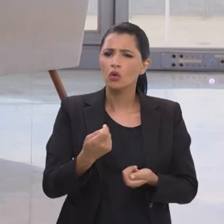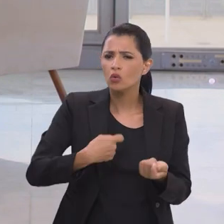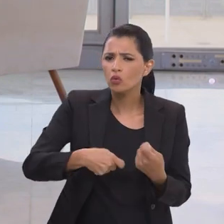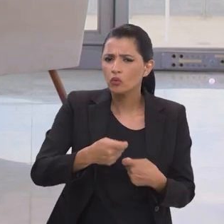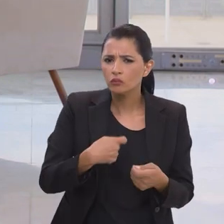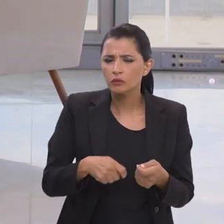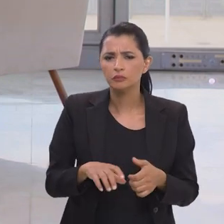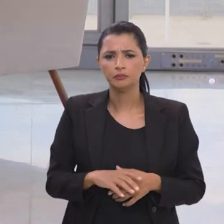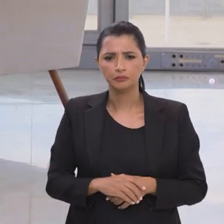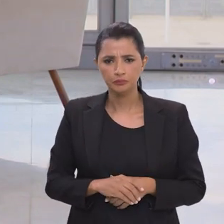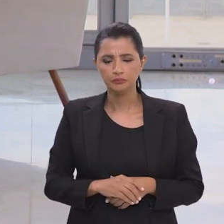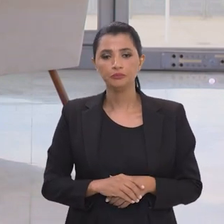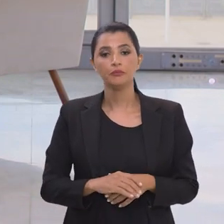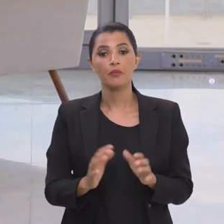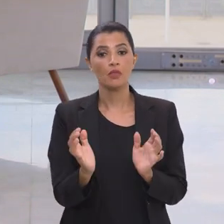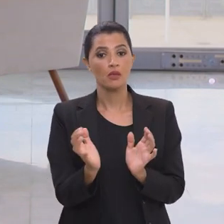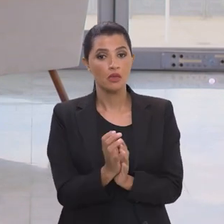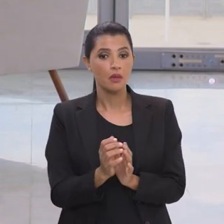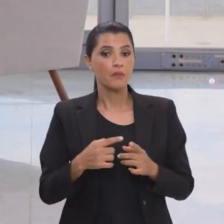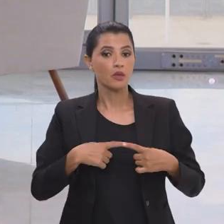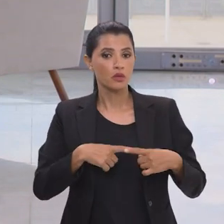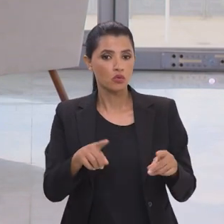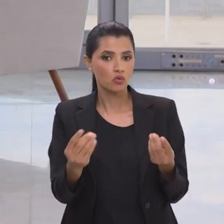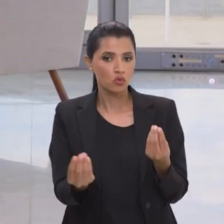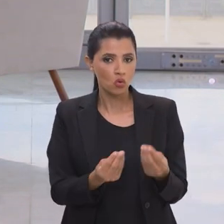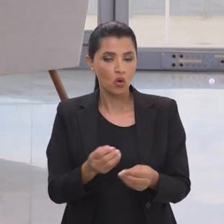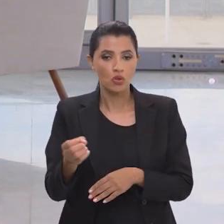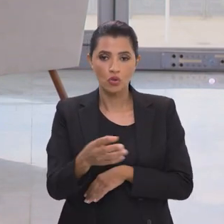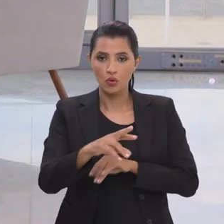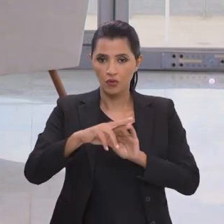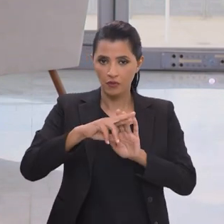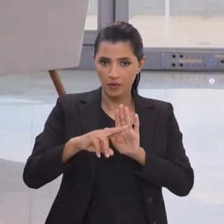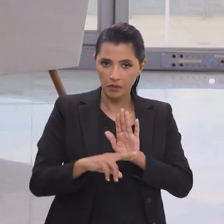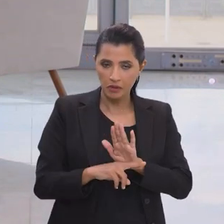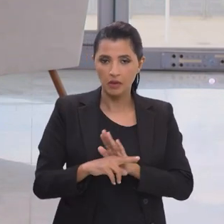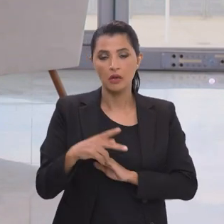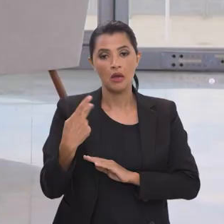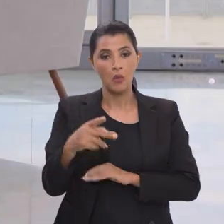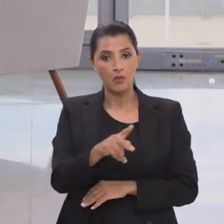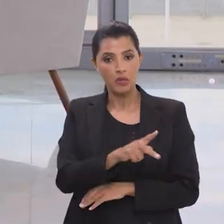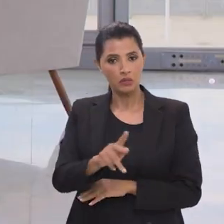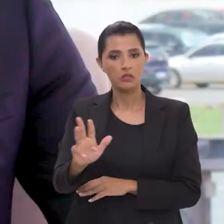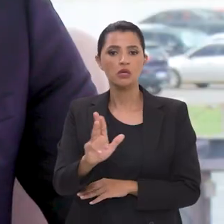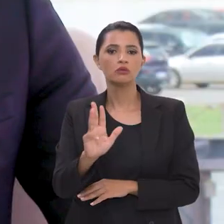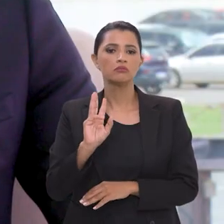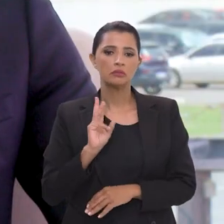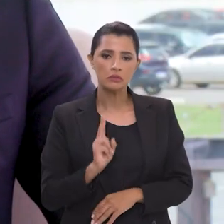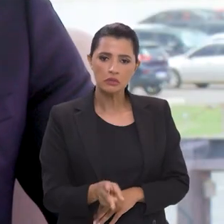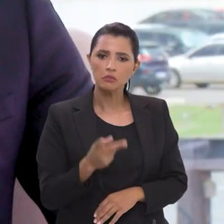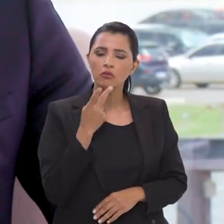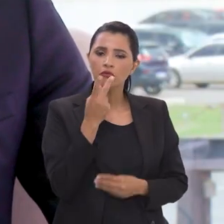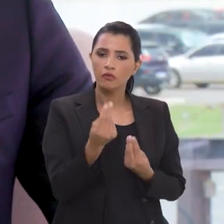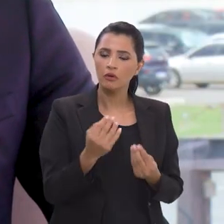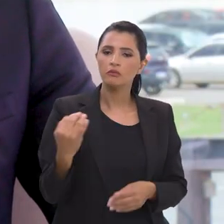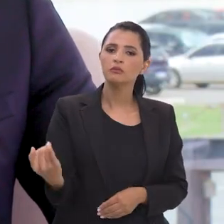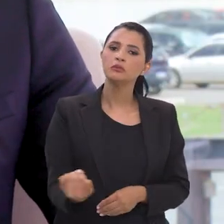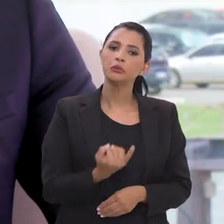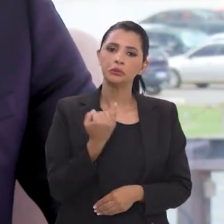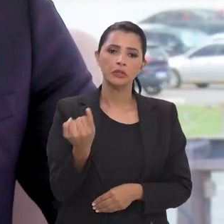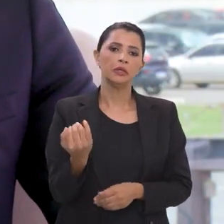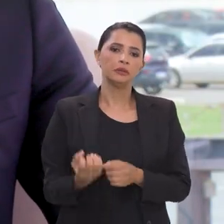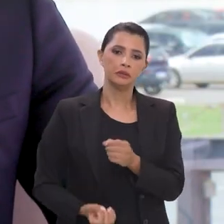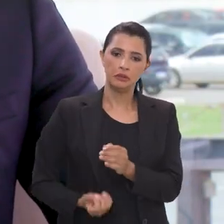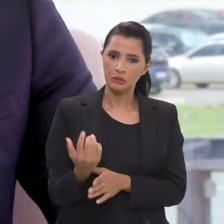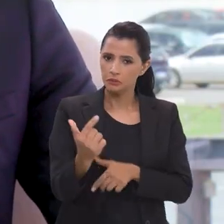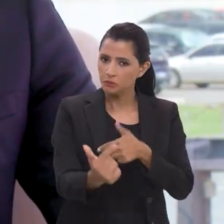ministro? A equipe econômica lançou as novas regras fiscais, o presidente Lula sempre fala da importância